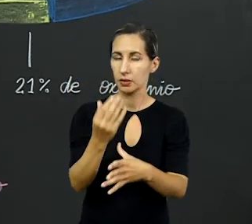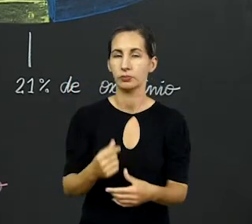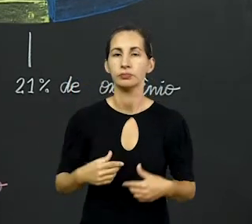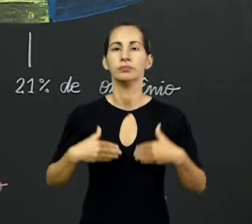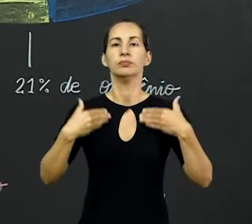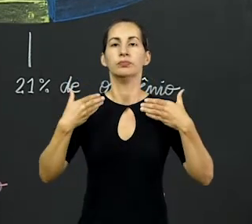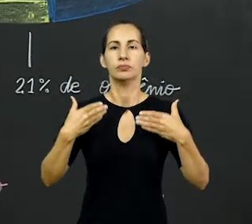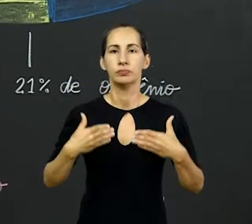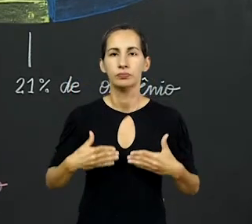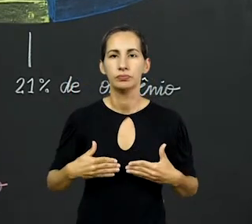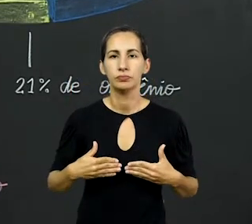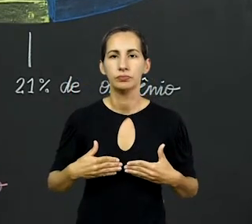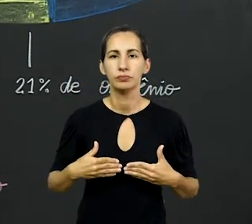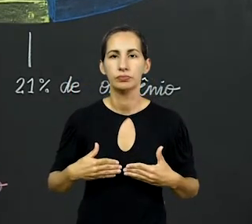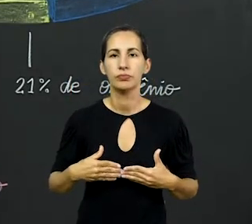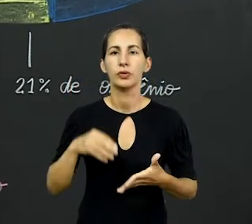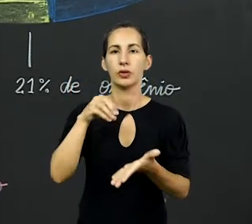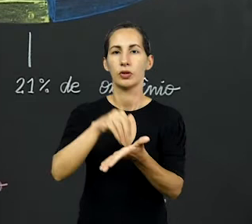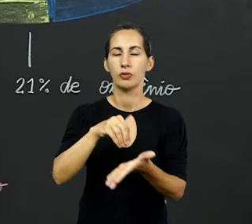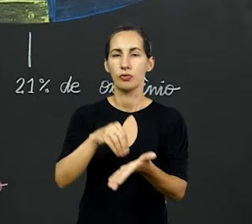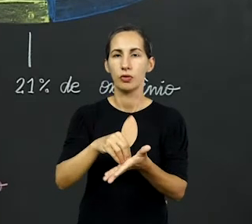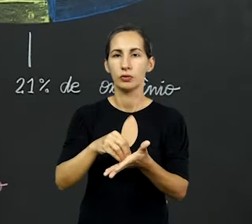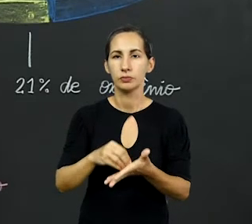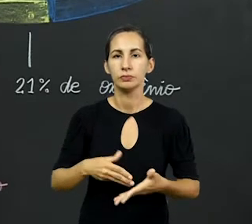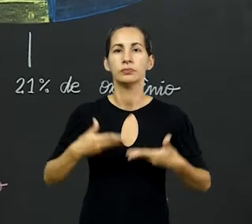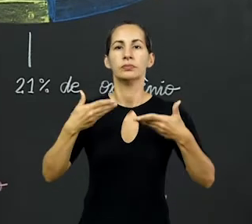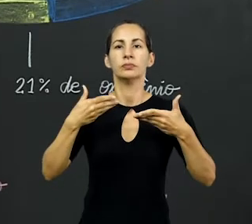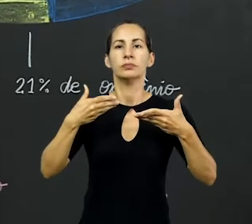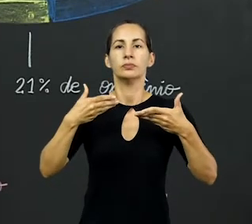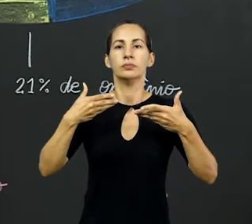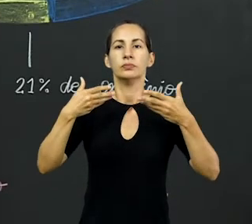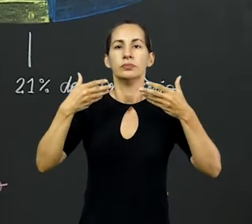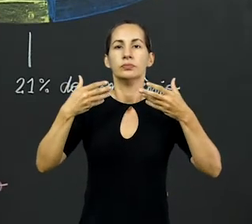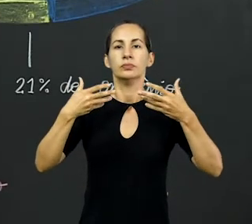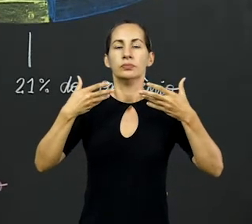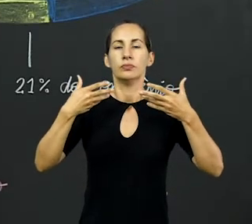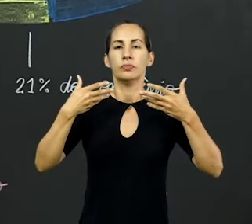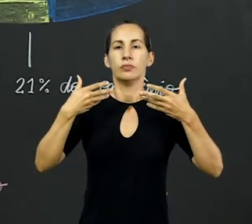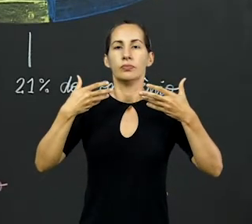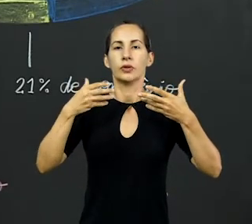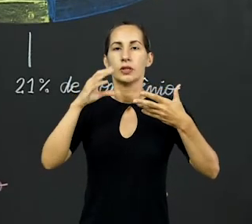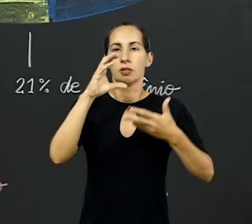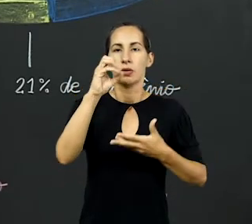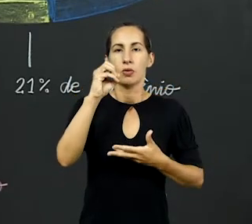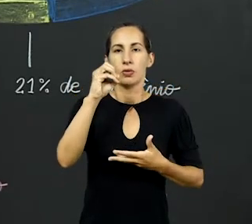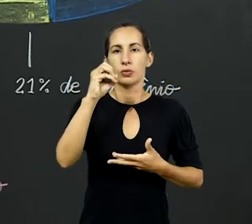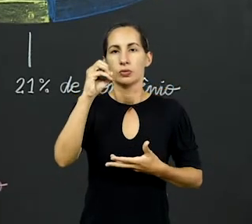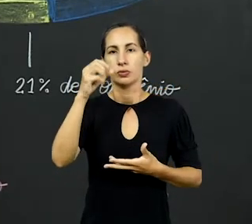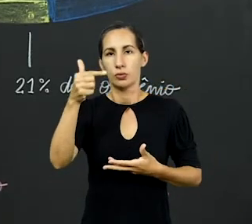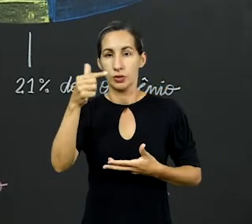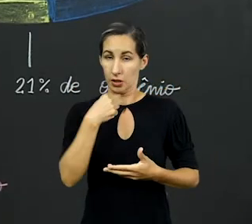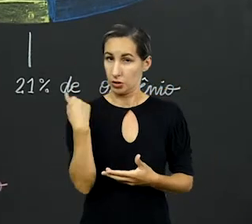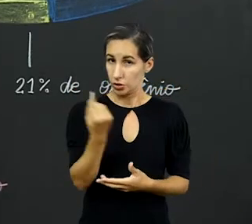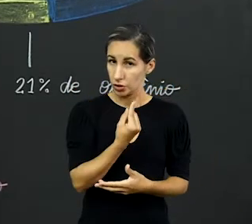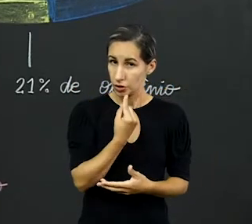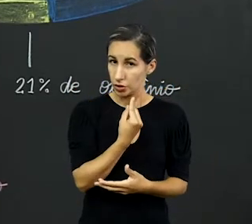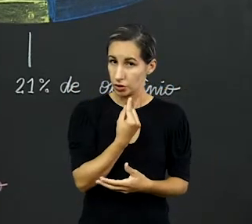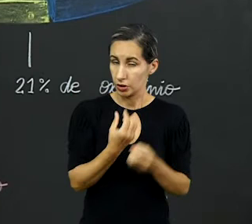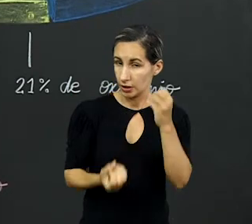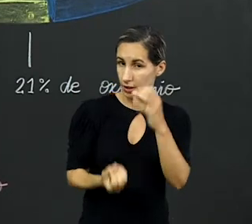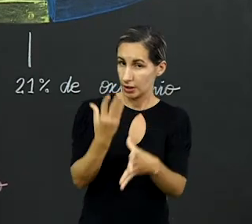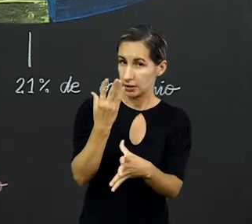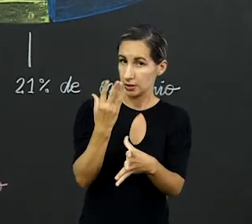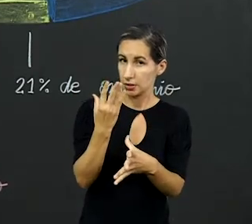respiração. O que sobra, o resto da respiração, a gente expira CO2. Para a gente, é um produto,